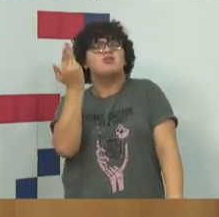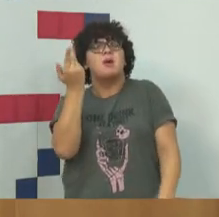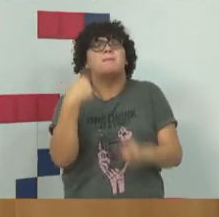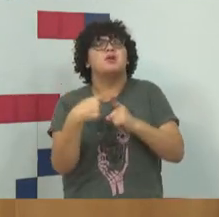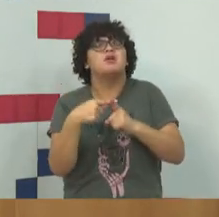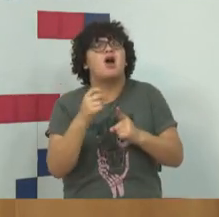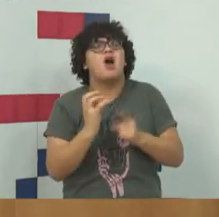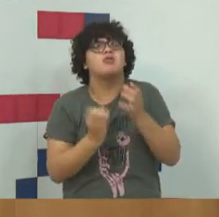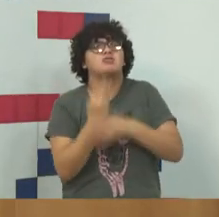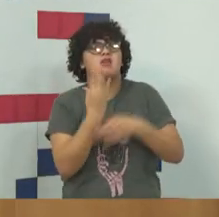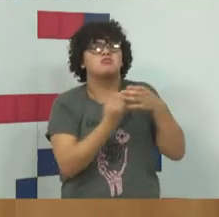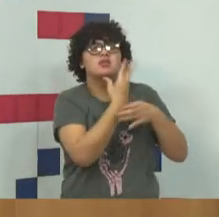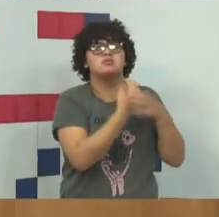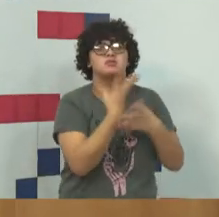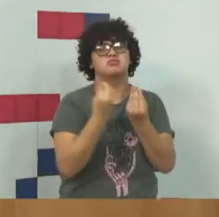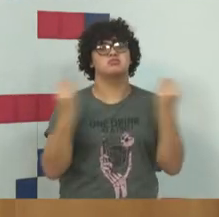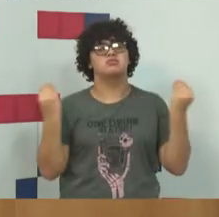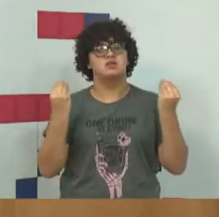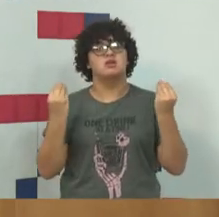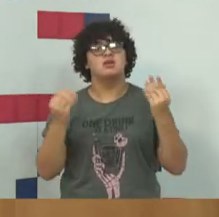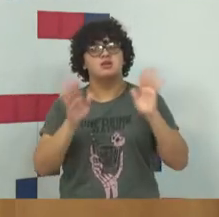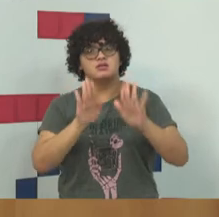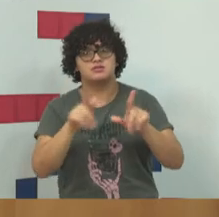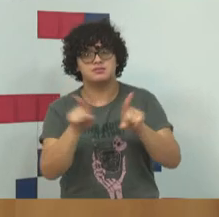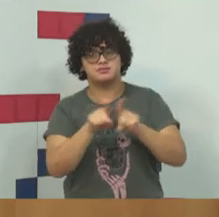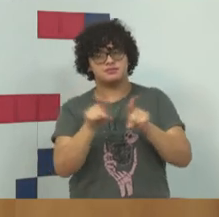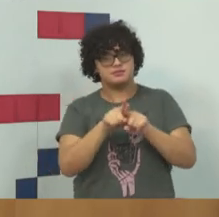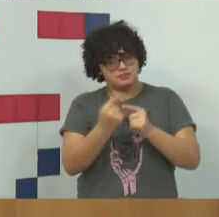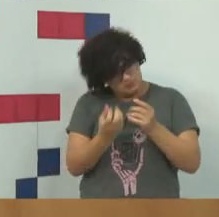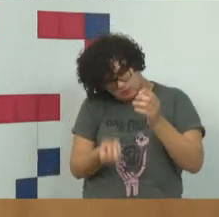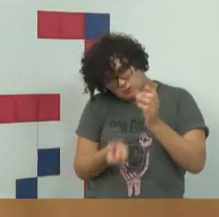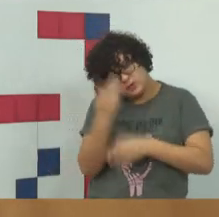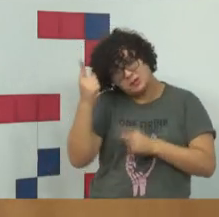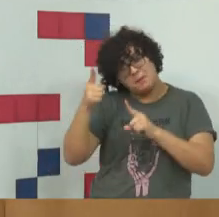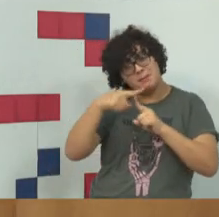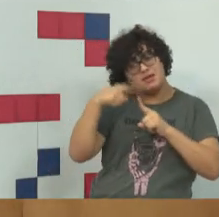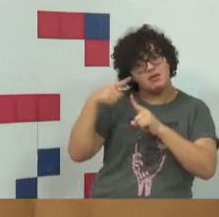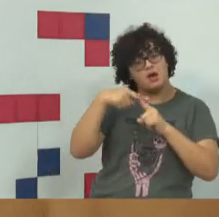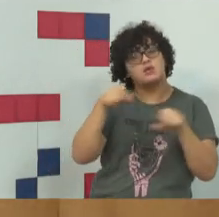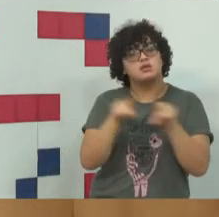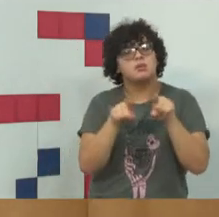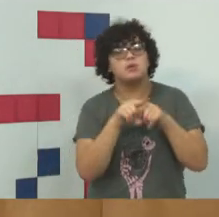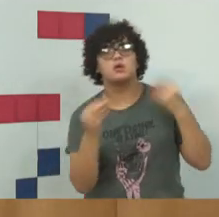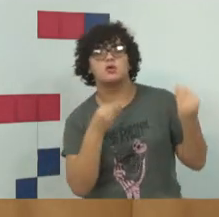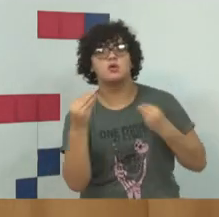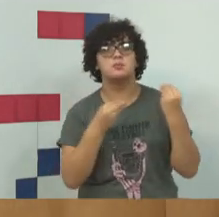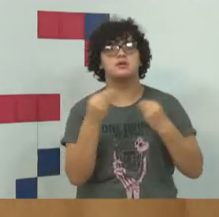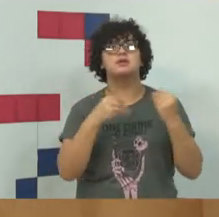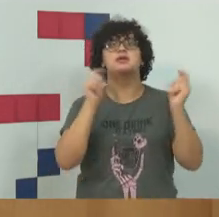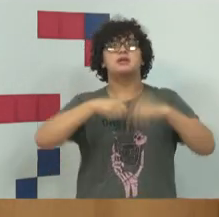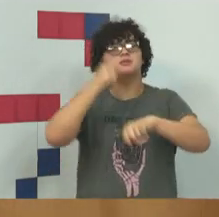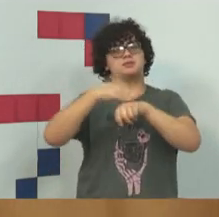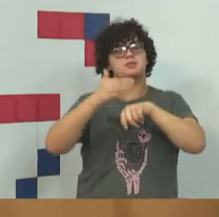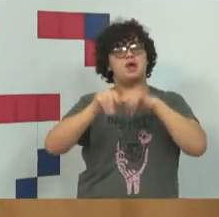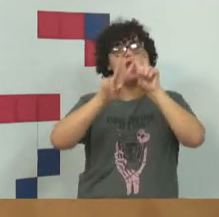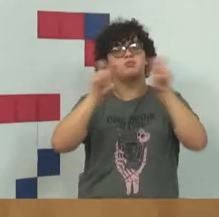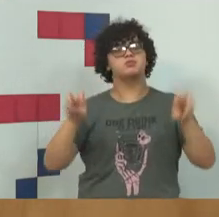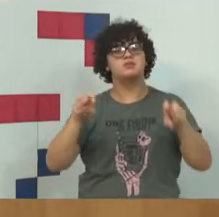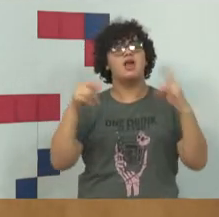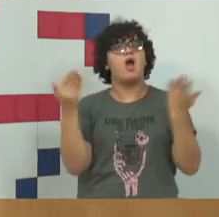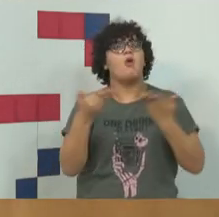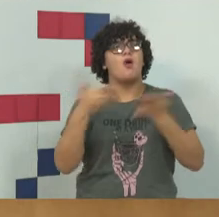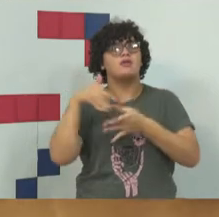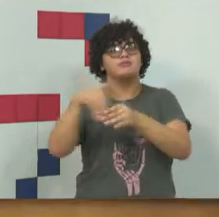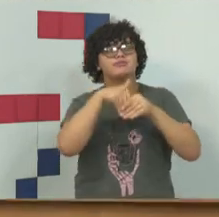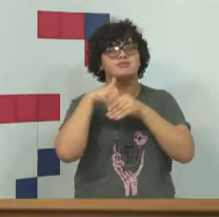E sugeriu, à época, a criação de um tipo penal para tratar do assunto na eleição.